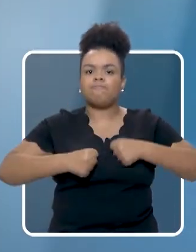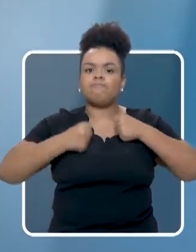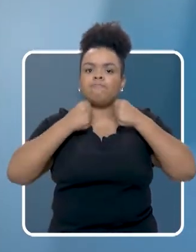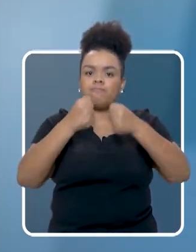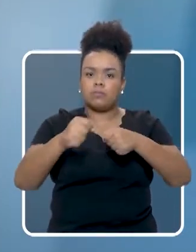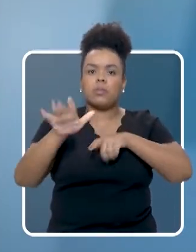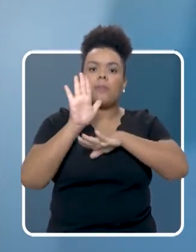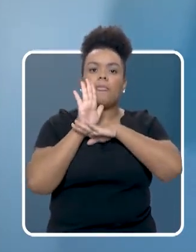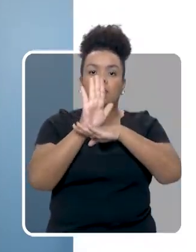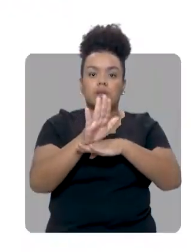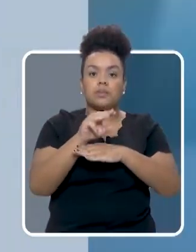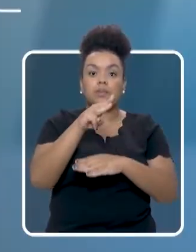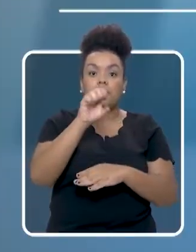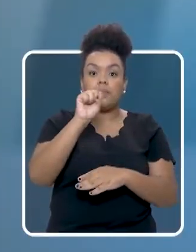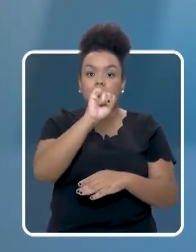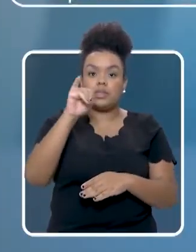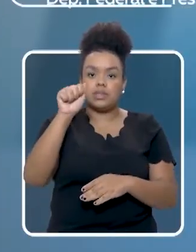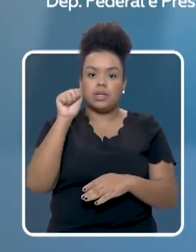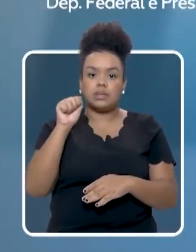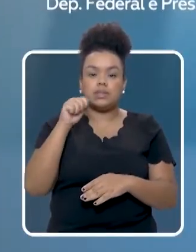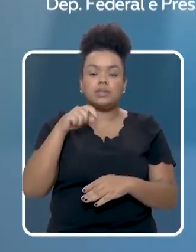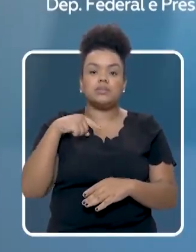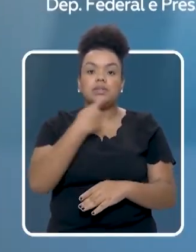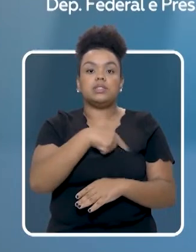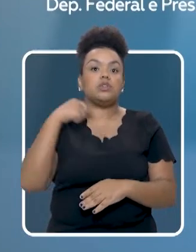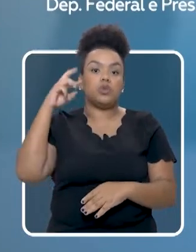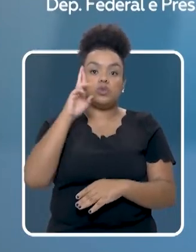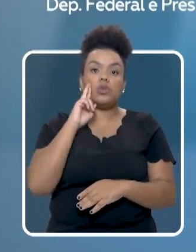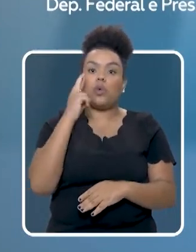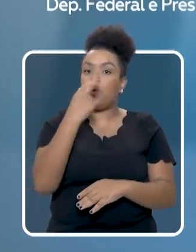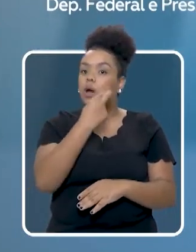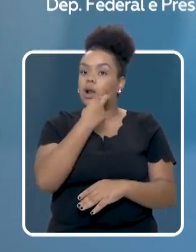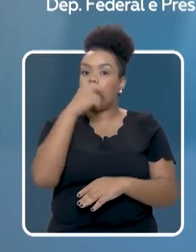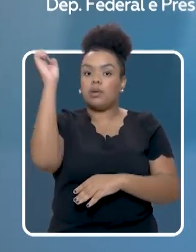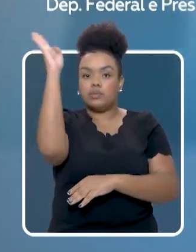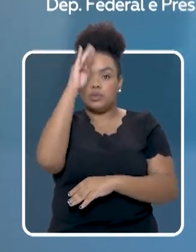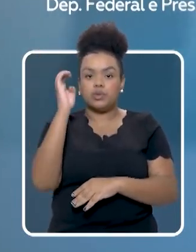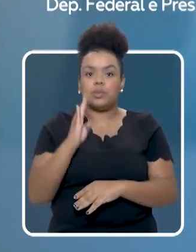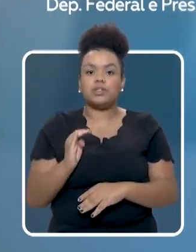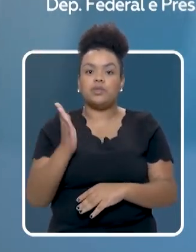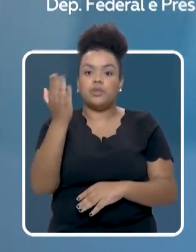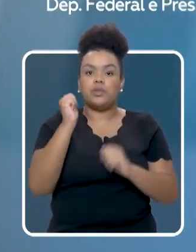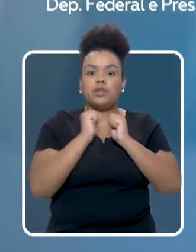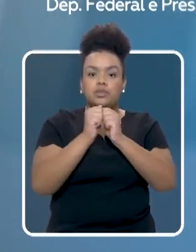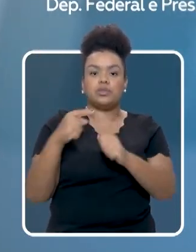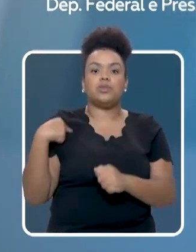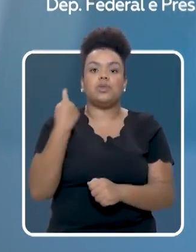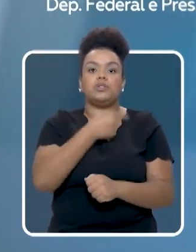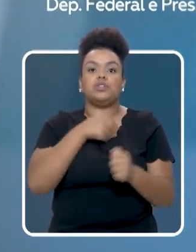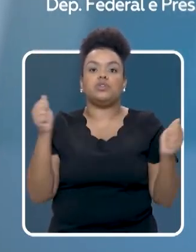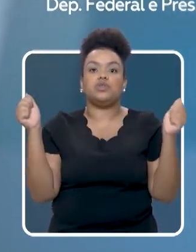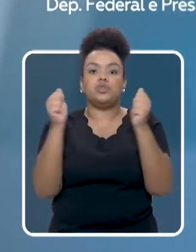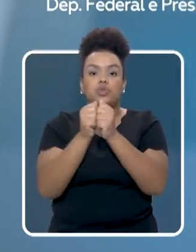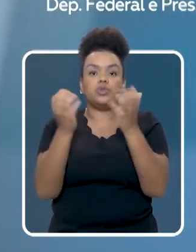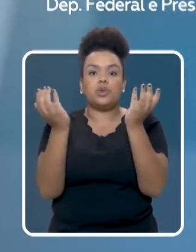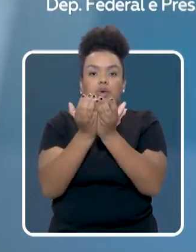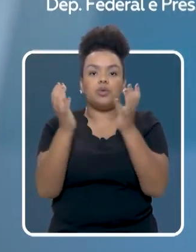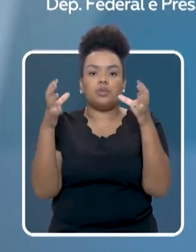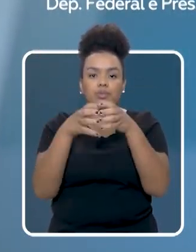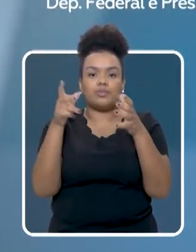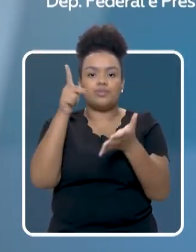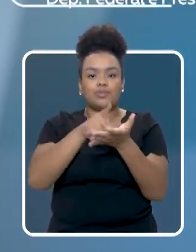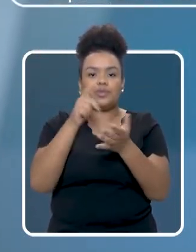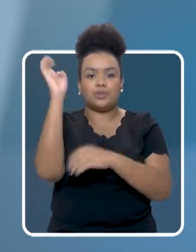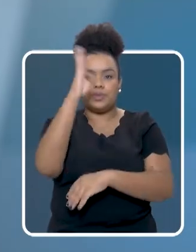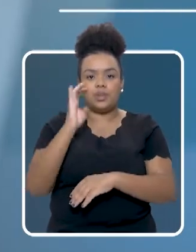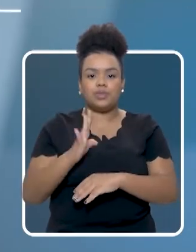e outras iniciativas. Messias de Jesus é senador de Roraima, é senador do Brasil. Venha com a gente. Feliz-se ao verdadeiro